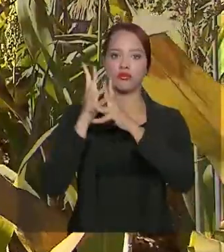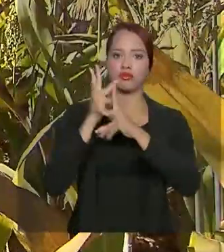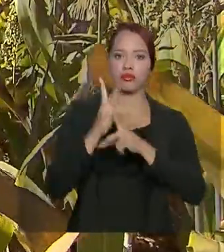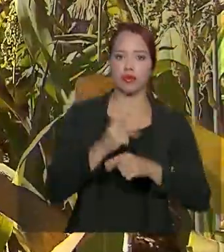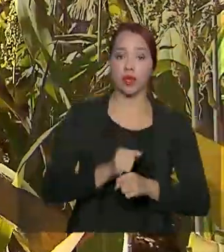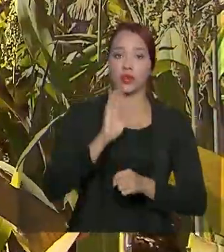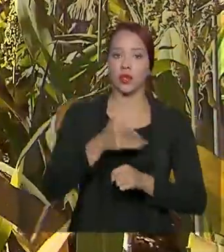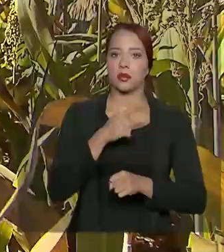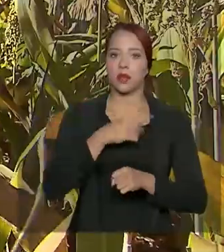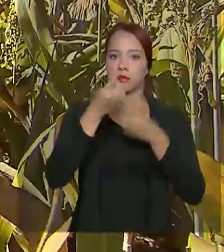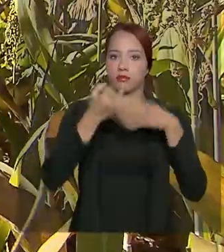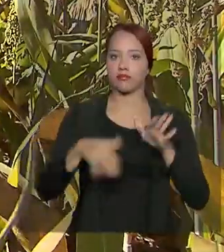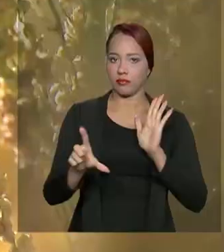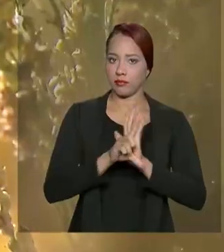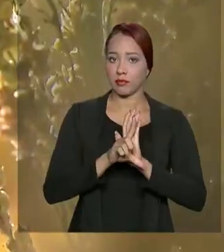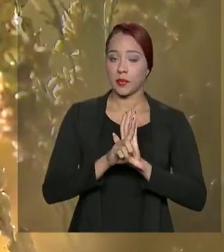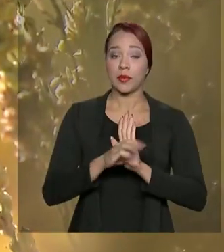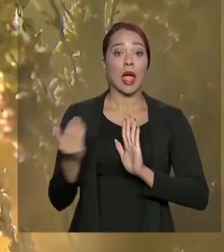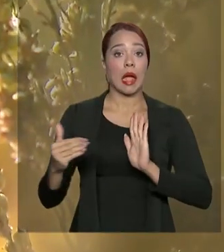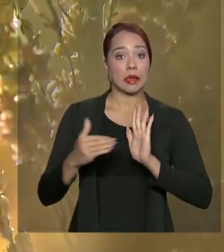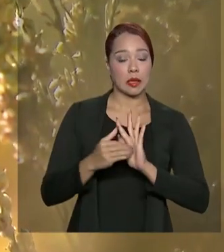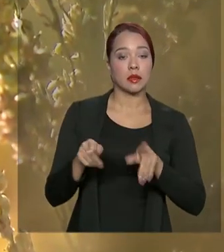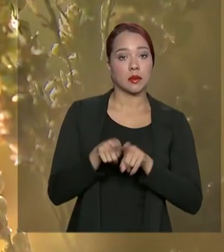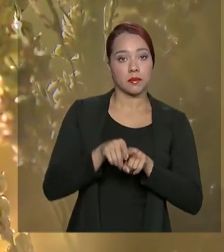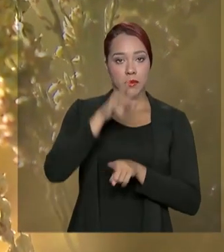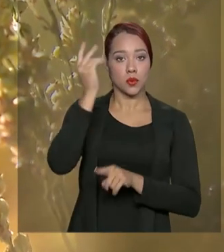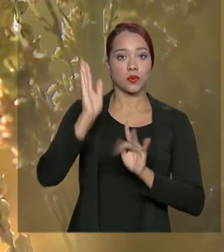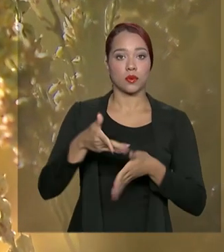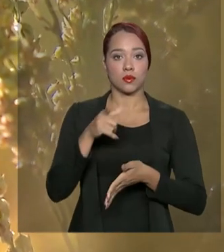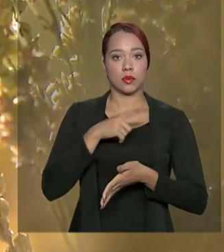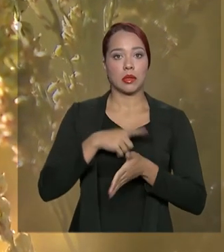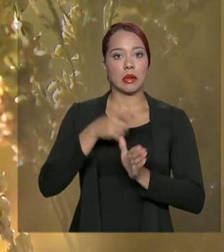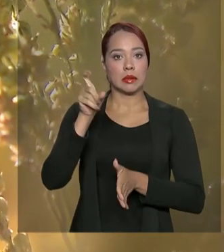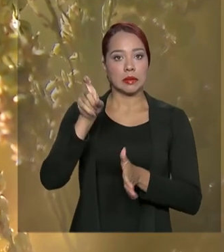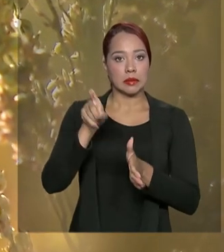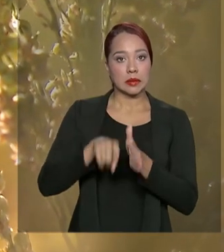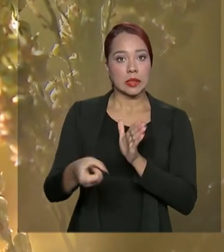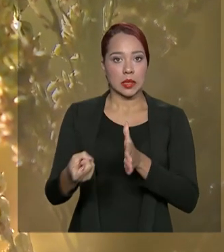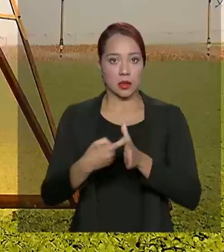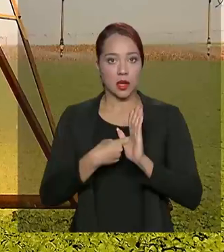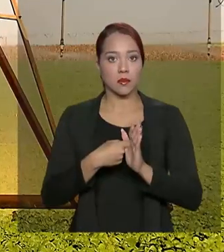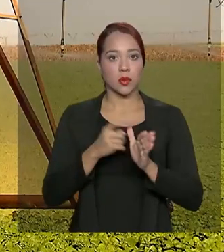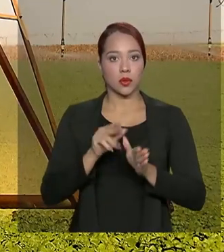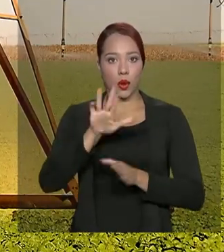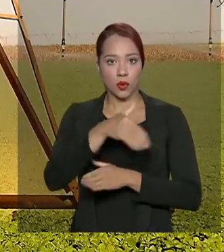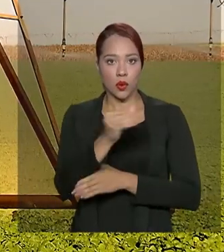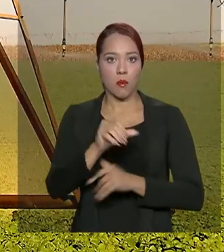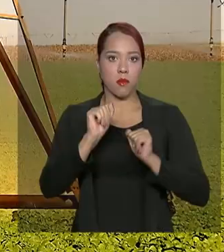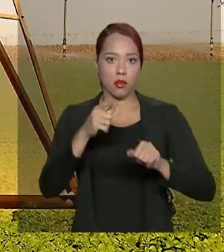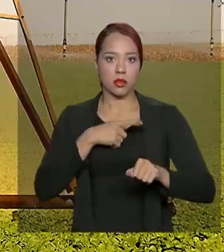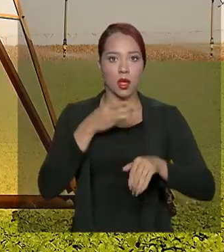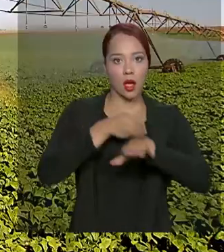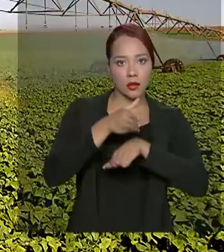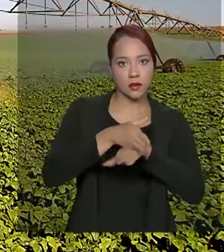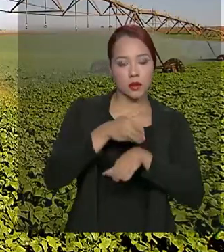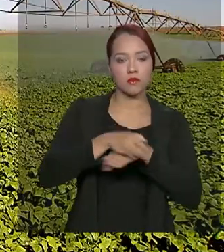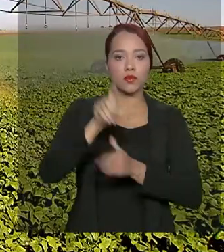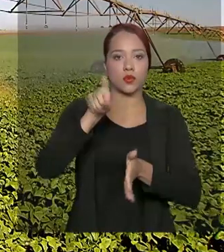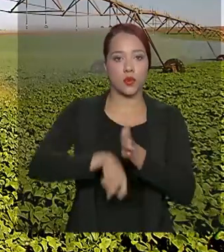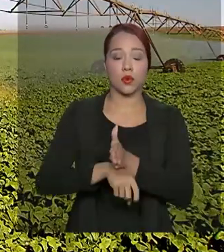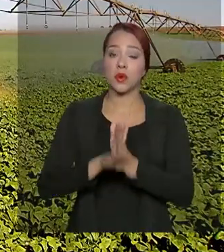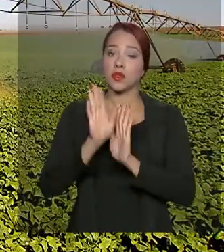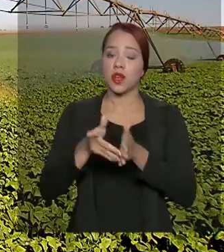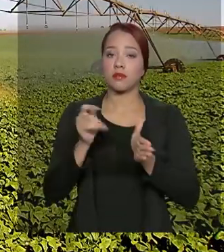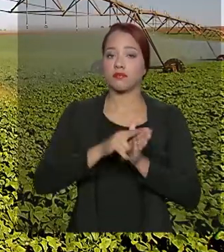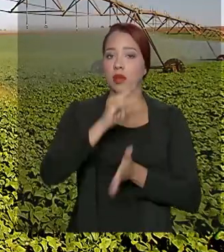previsto na lei. Por fim, até mesmo quem já está com o débito inscrito na dívida ativa da União vai ter acesso aos descontos, já que a